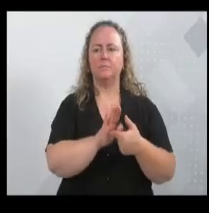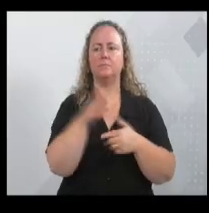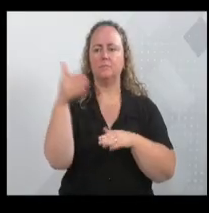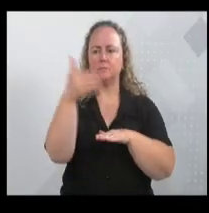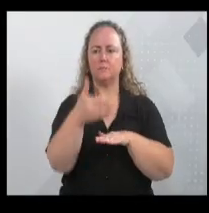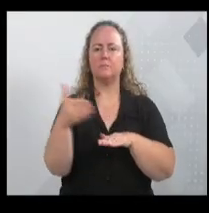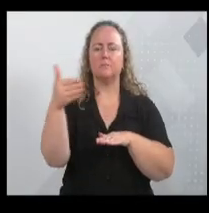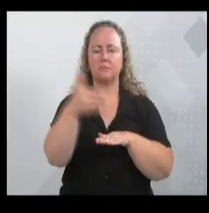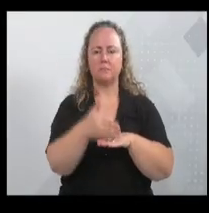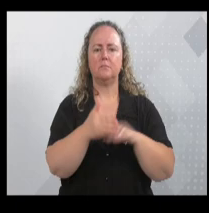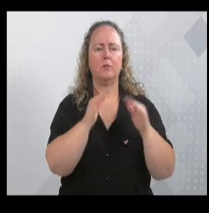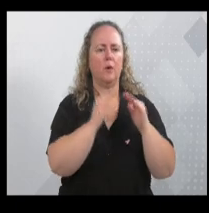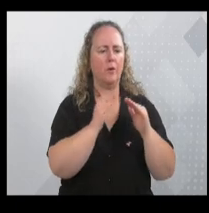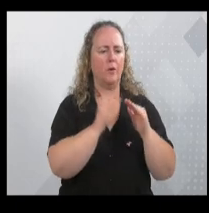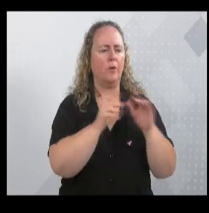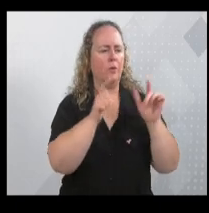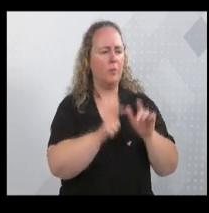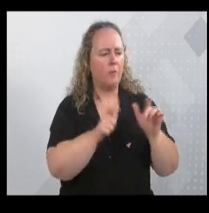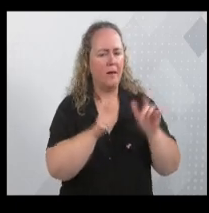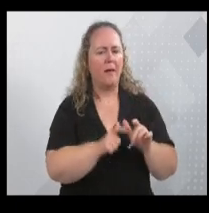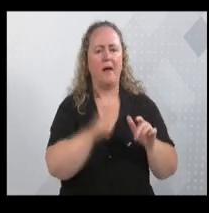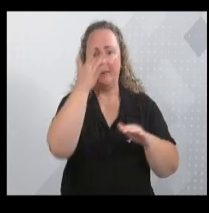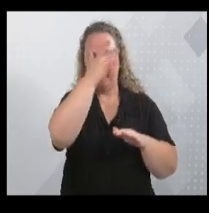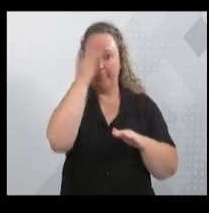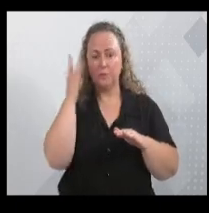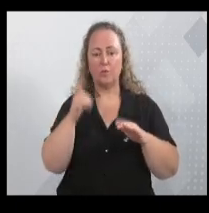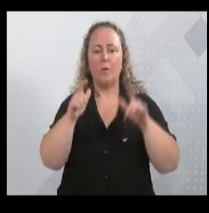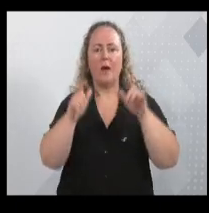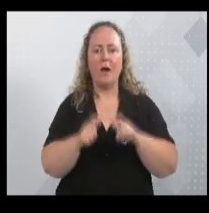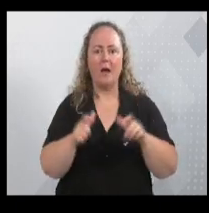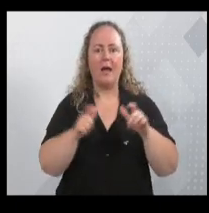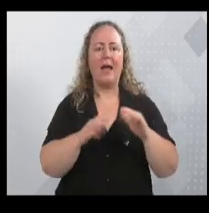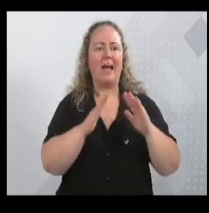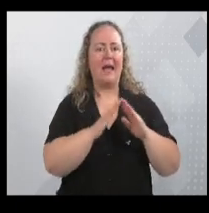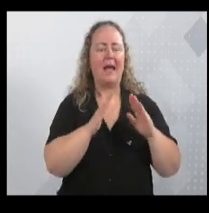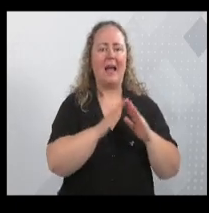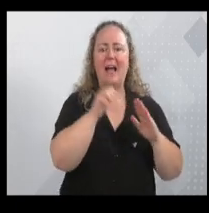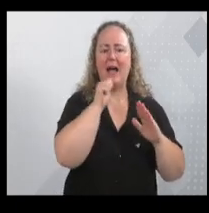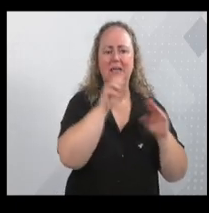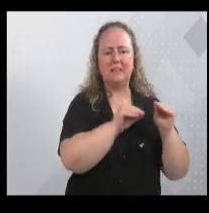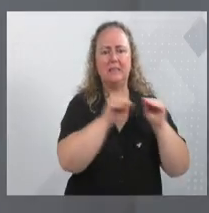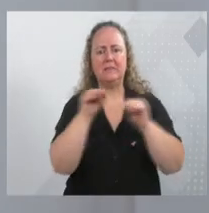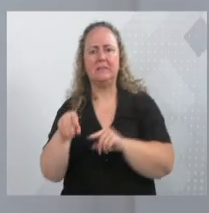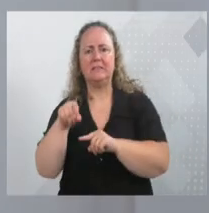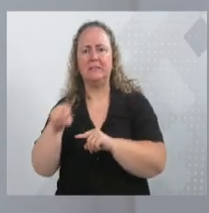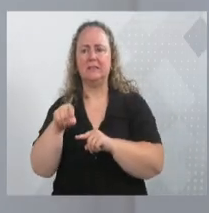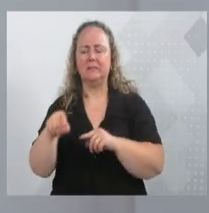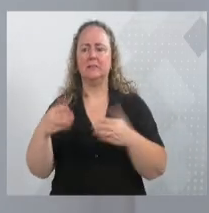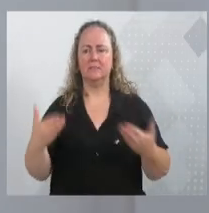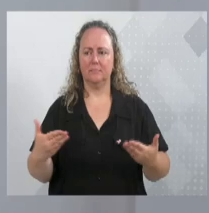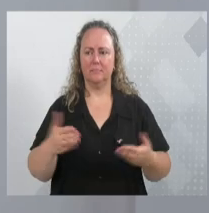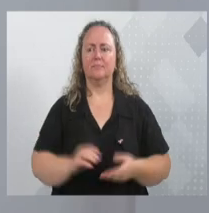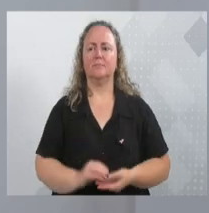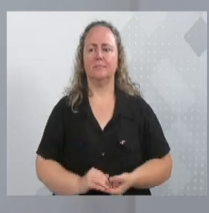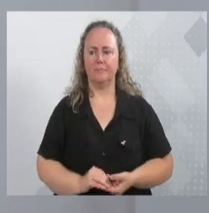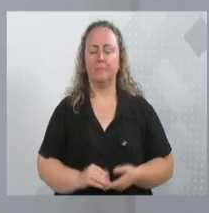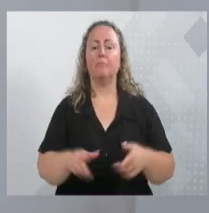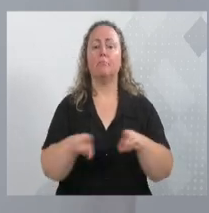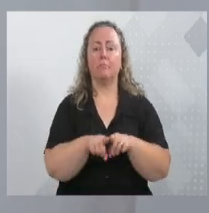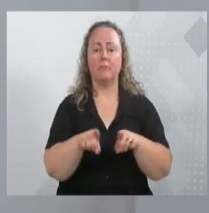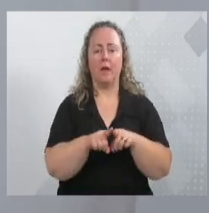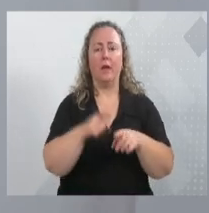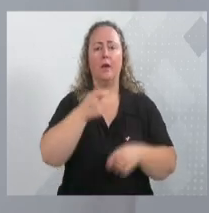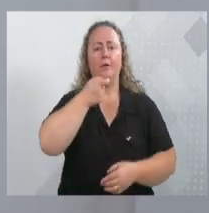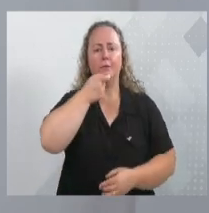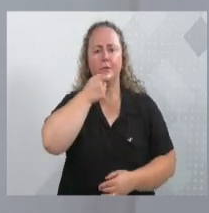abrigos, conversando com as pessoas da Defesa Civil, são esses caras que merecem. O pessoal aqui, especificamente da GMT, da Guarda de Trânsito, que